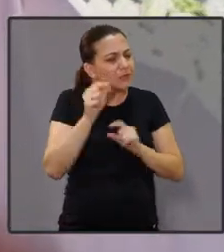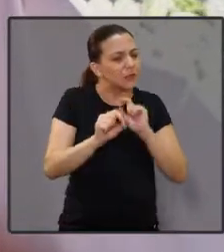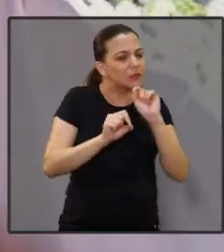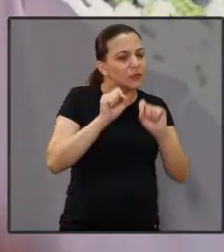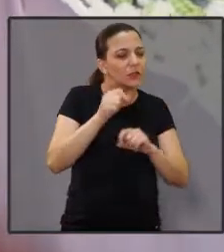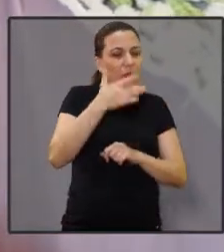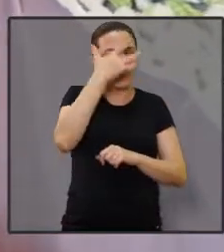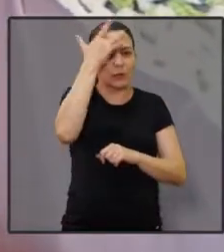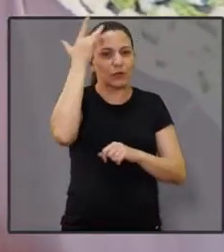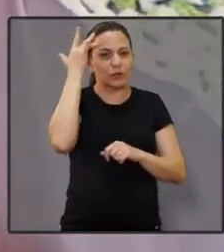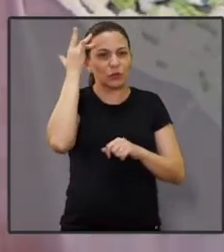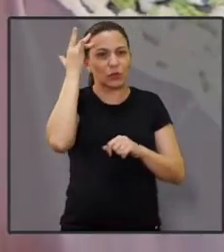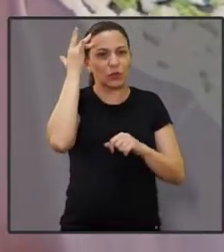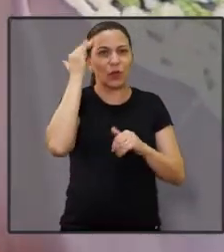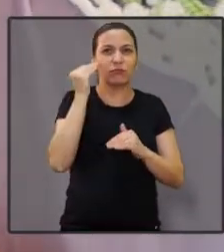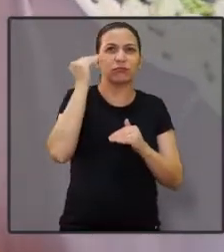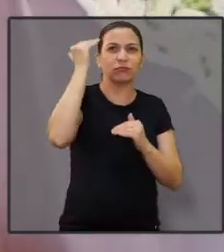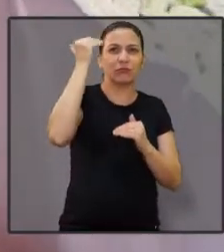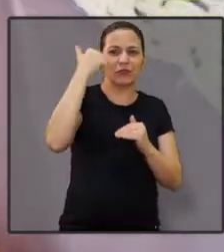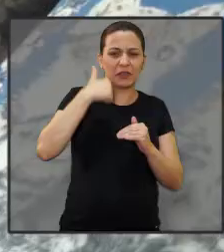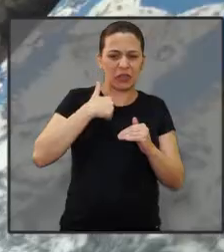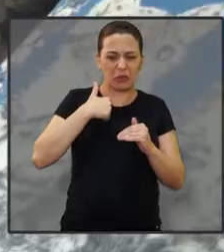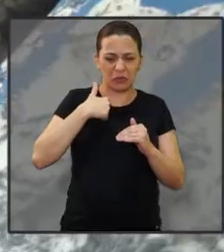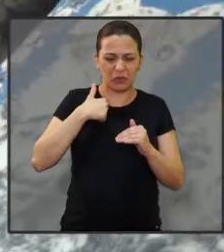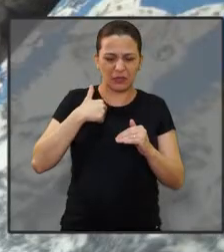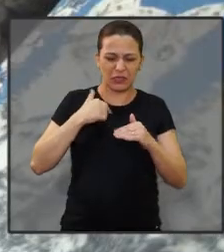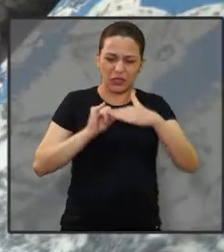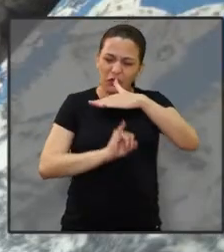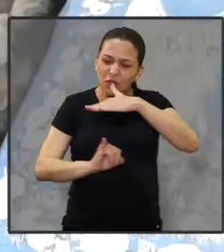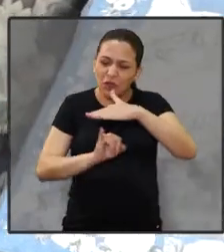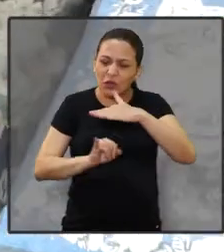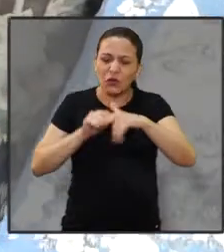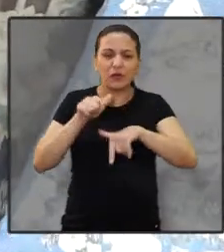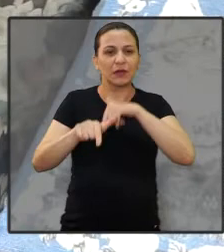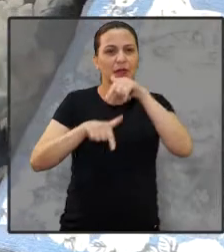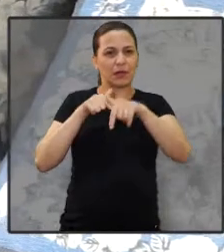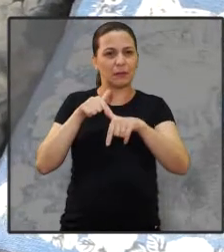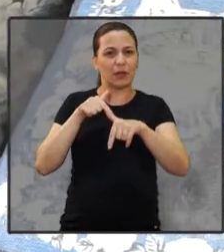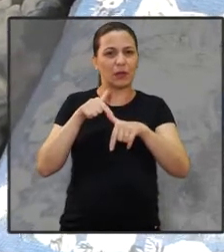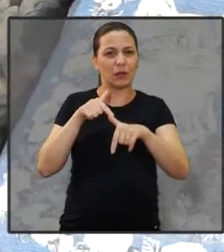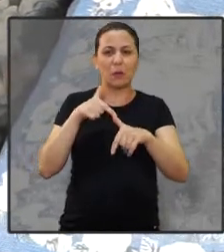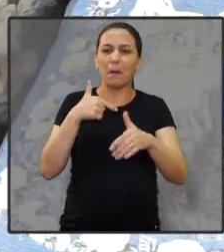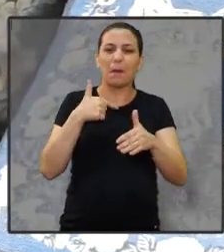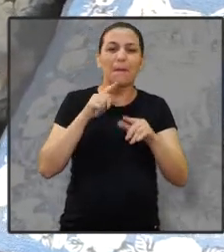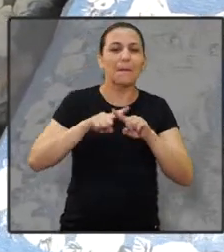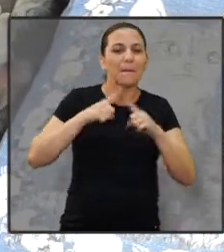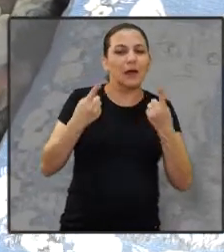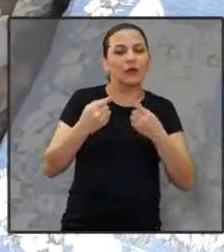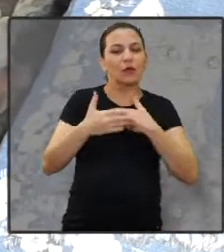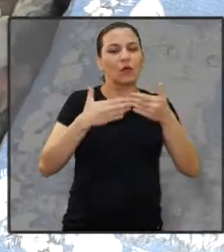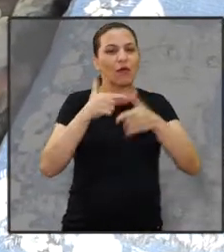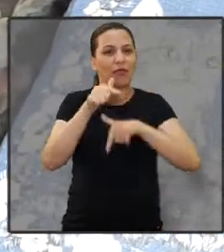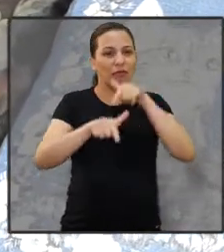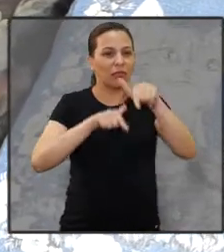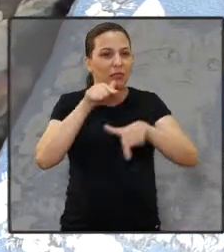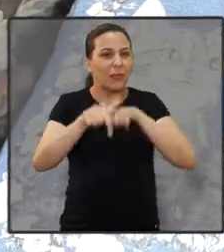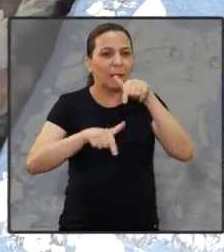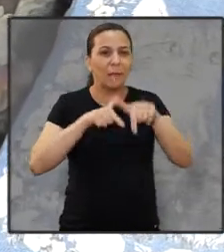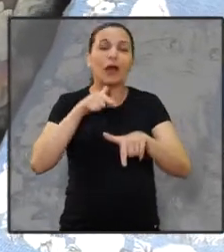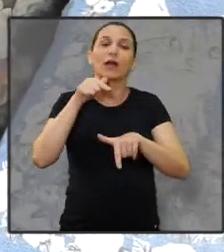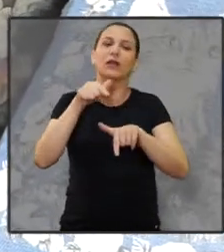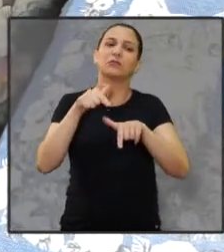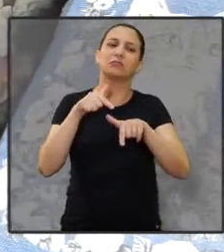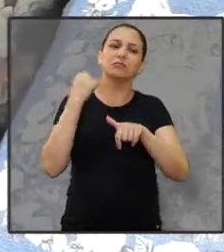Ah, porque fulano está lá em cima, é uma mulher e eu estou aqui embaixo. Todo serviço, desde que você seja uma faxineira, que você fez,